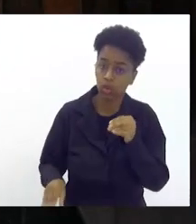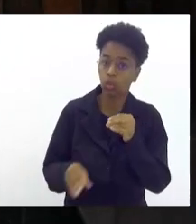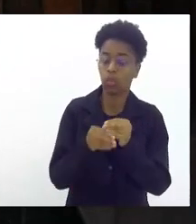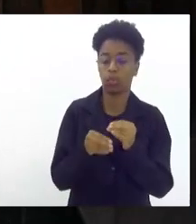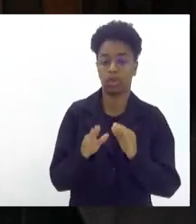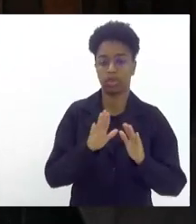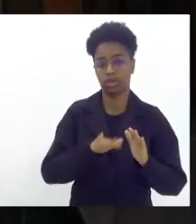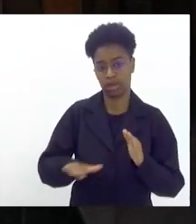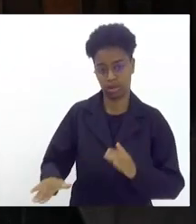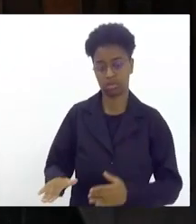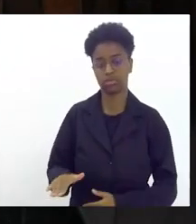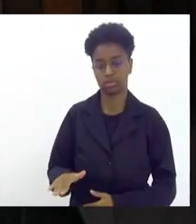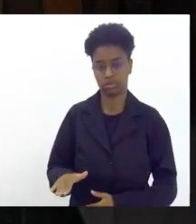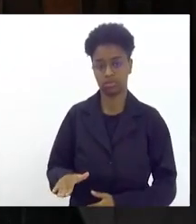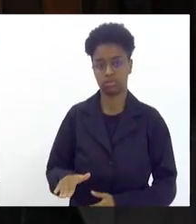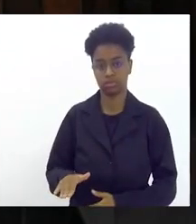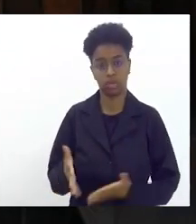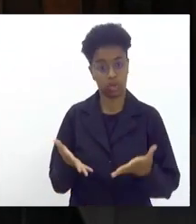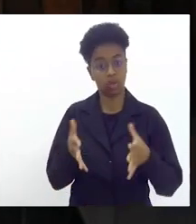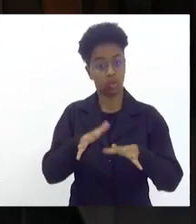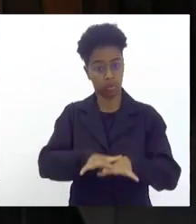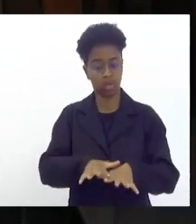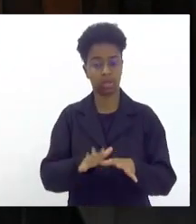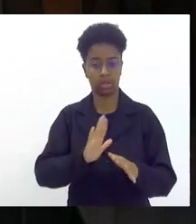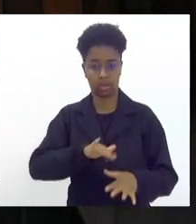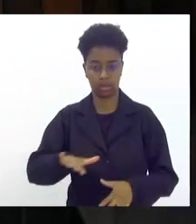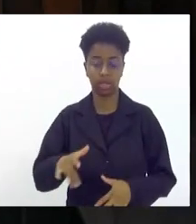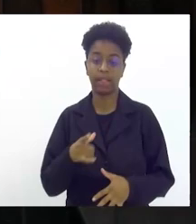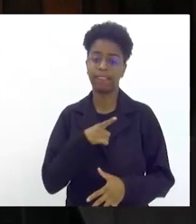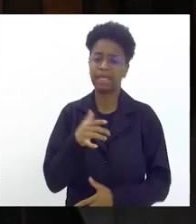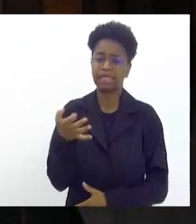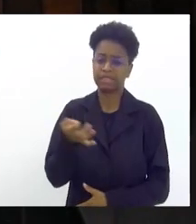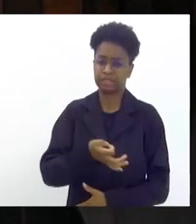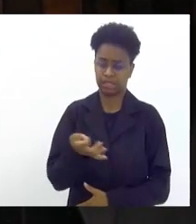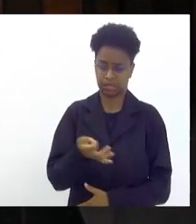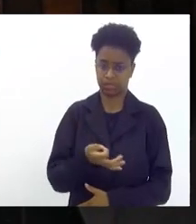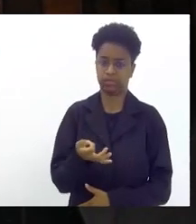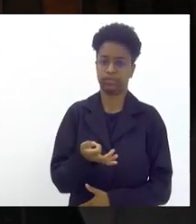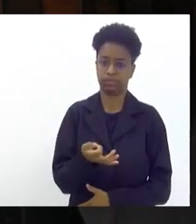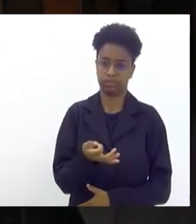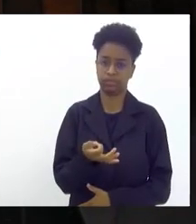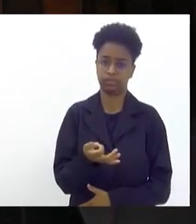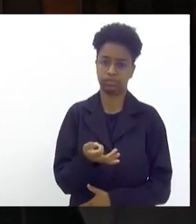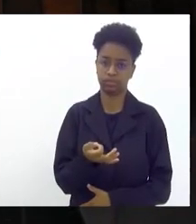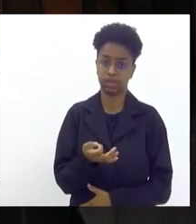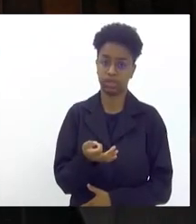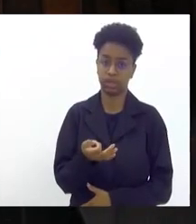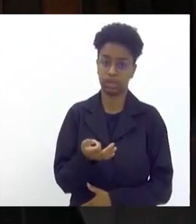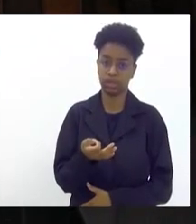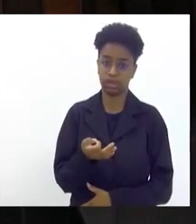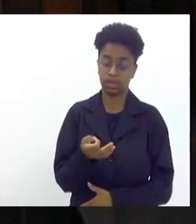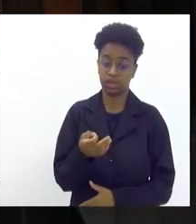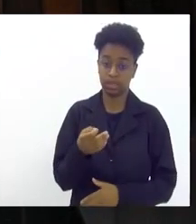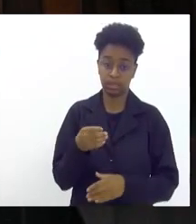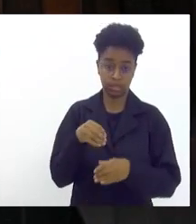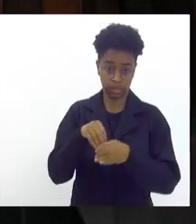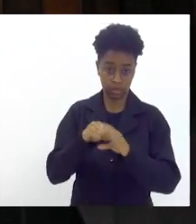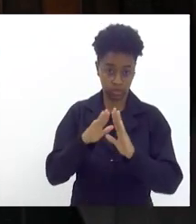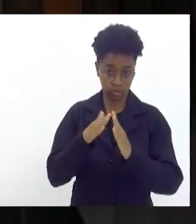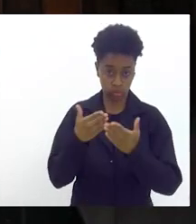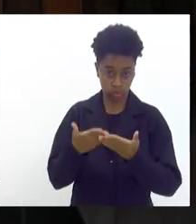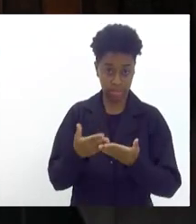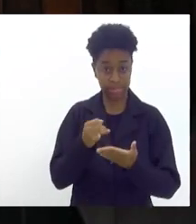E eu falo para vocês aqui, com a maior certeza do mundo, nas escolas que tem Escola Mirim,